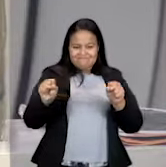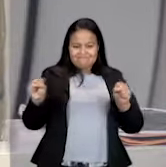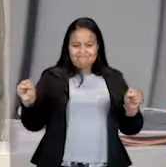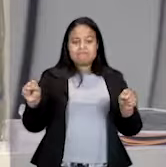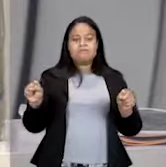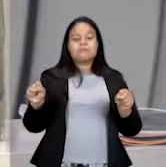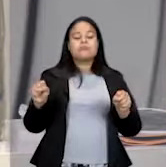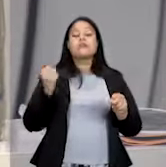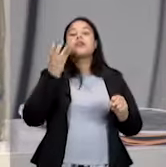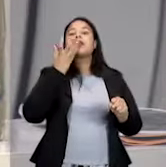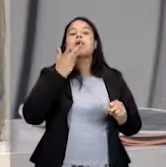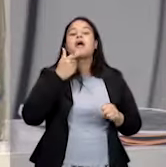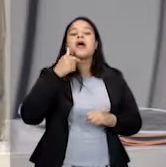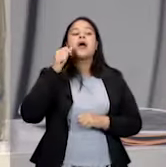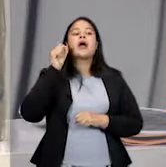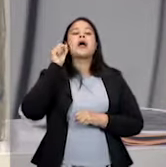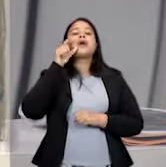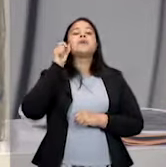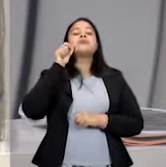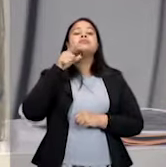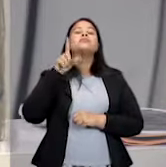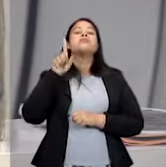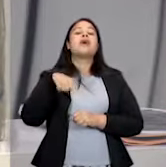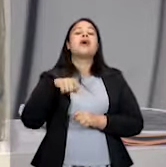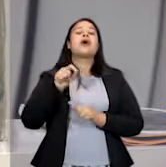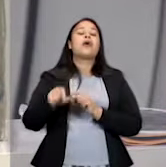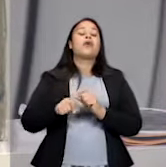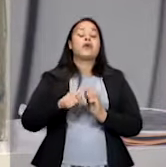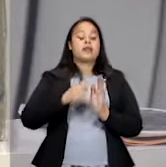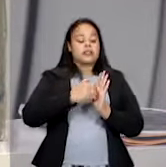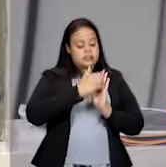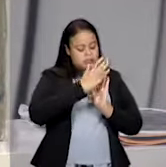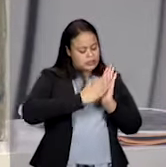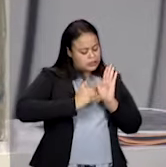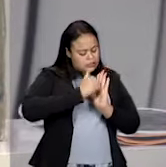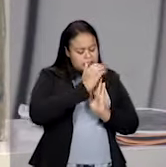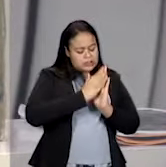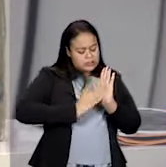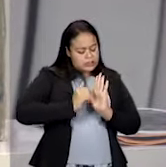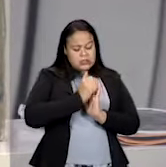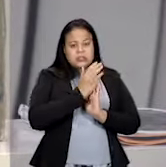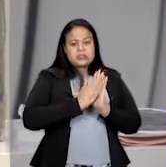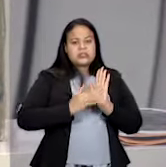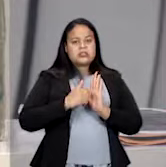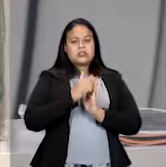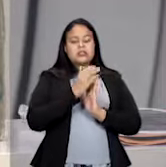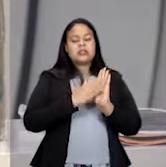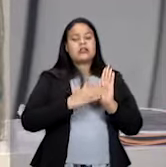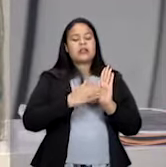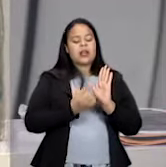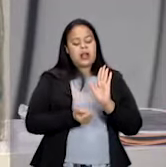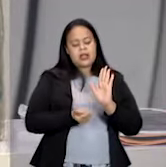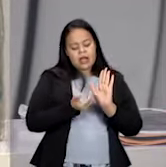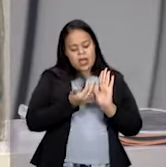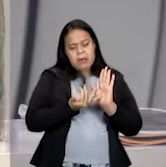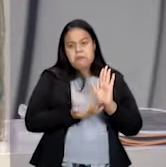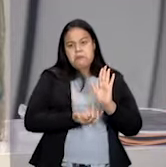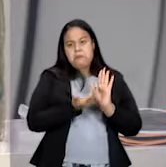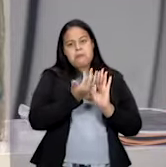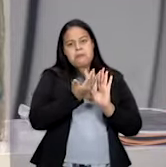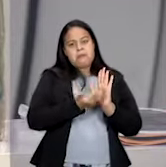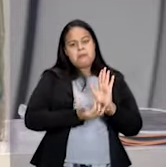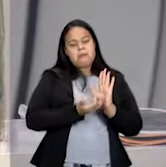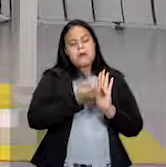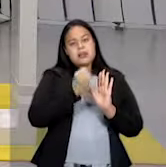azul, que vocês estão vendo aqui, é uma tinta fotossensível. Ela queima com a